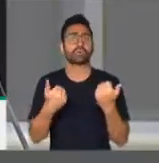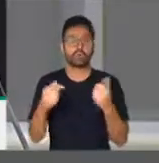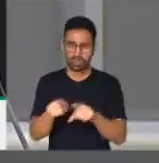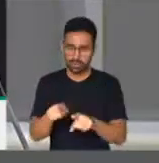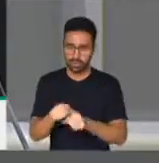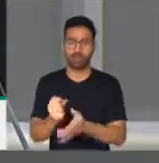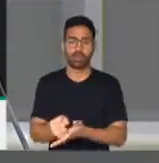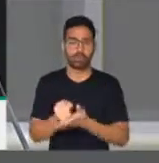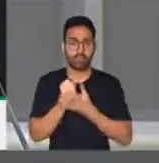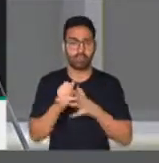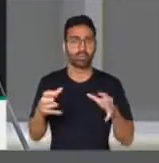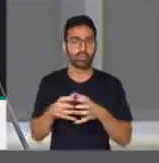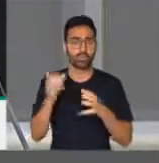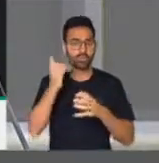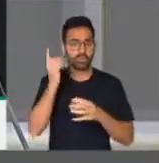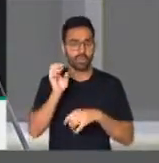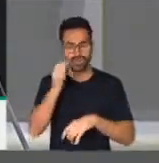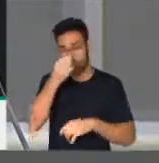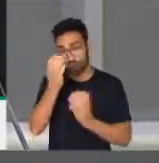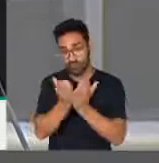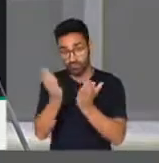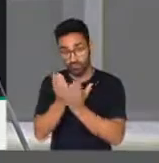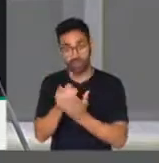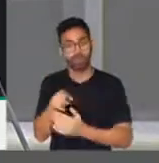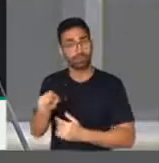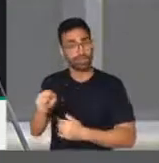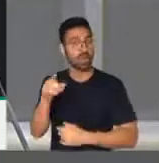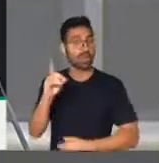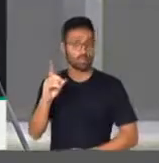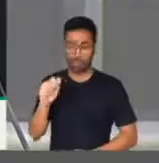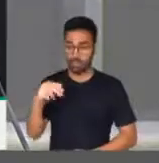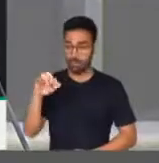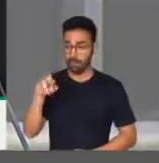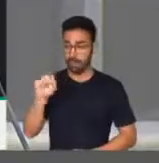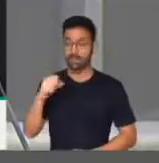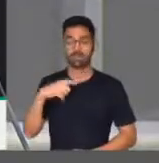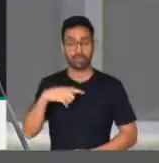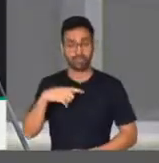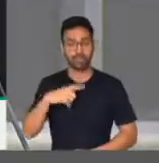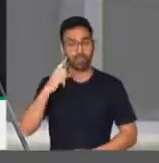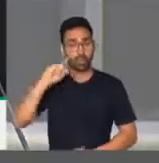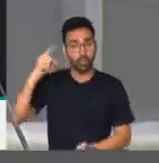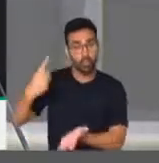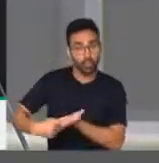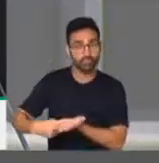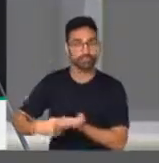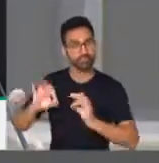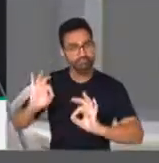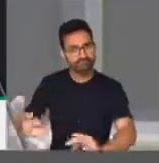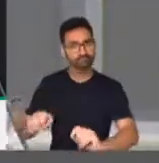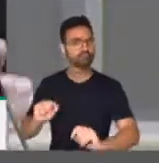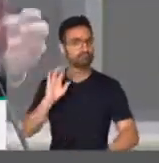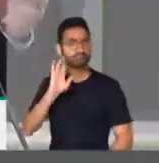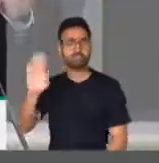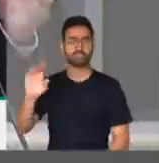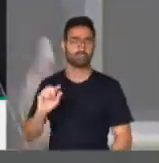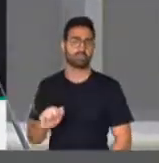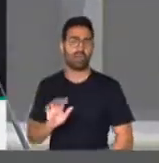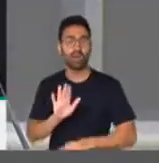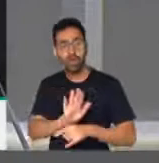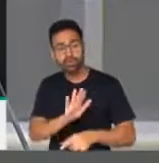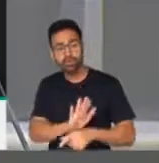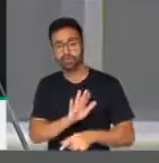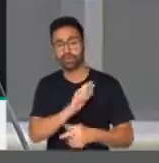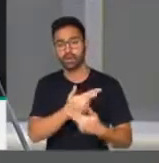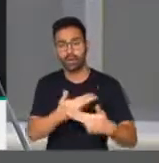parlamentar e evangélica, tem um comprometimento intrínseco, um comprometimento visceral com as